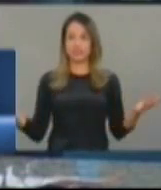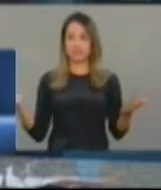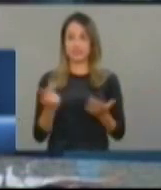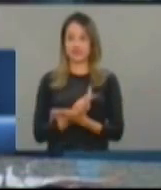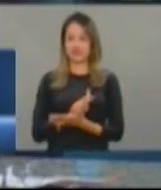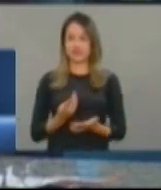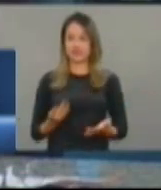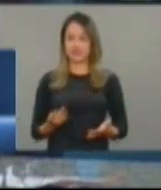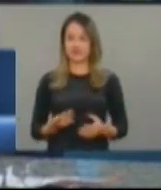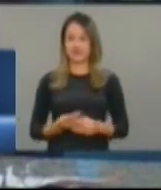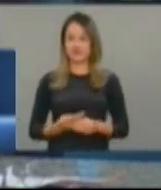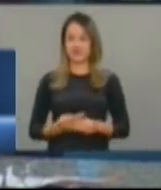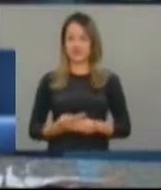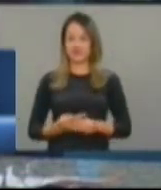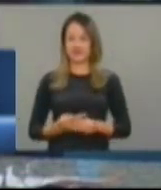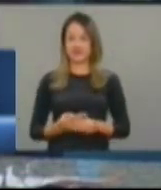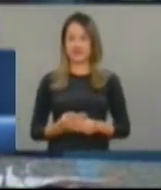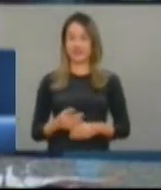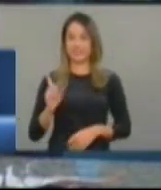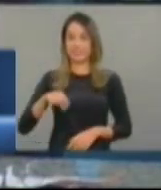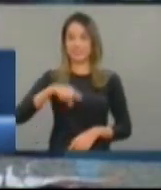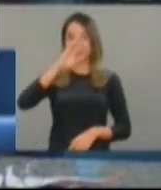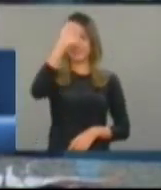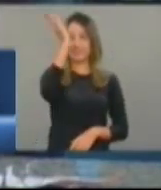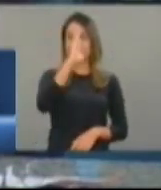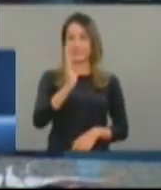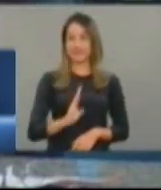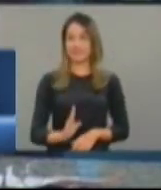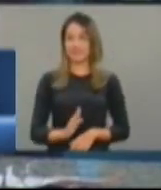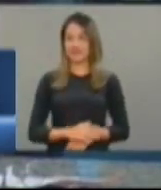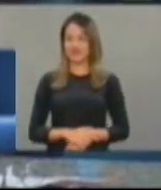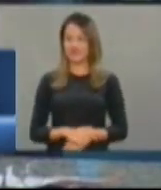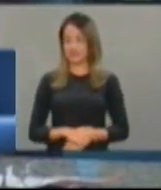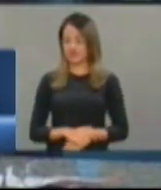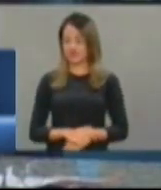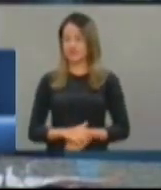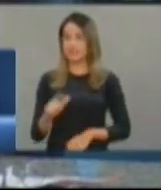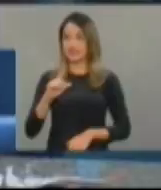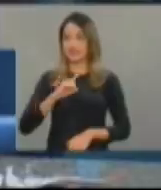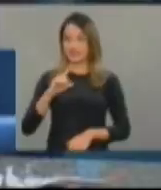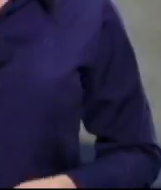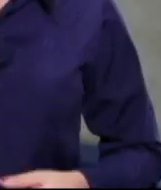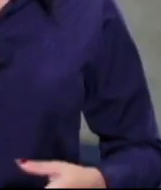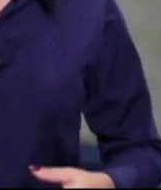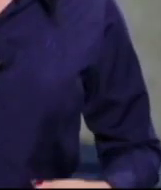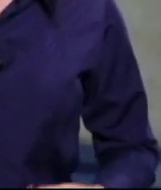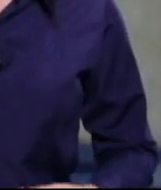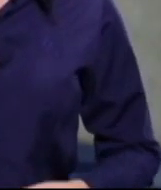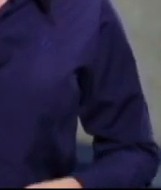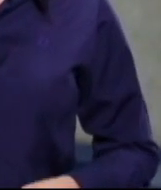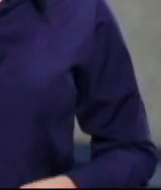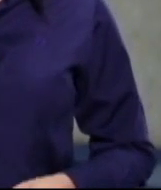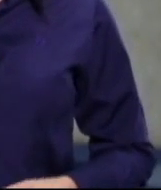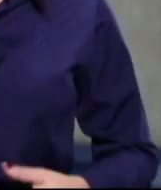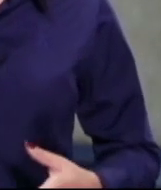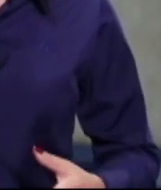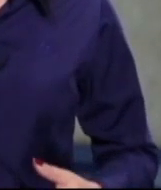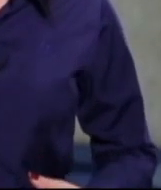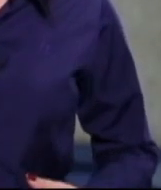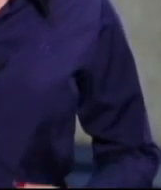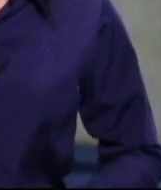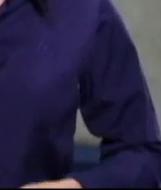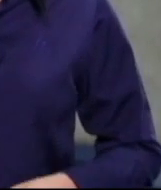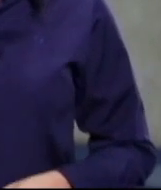outras questões que o Brasil precisa encarar sem preconceitos. Deu para ver que não faltaram